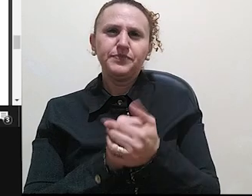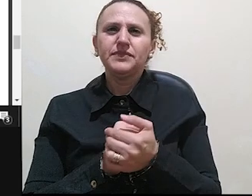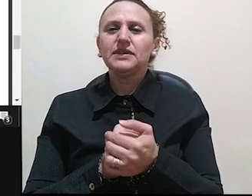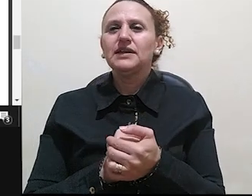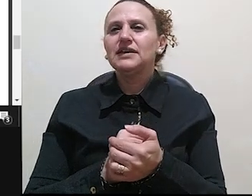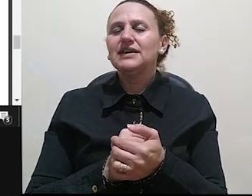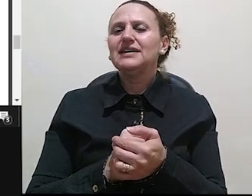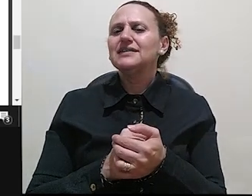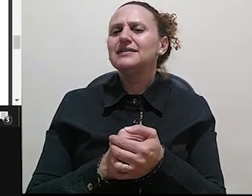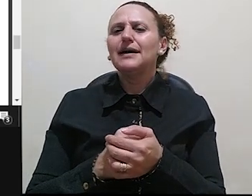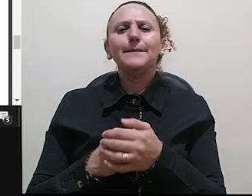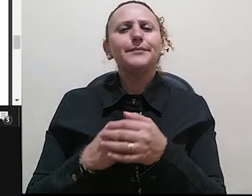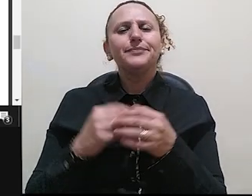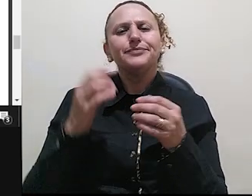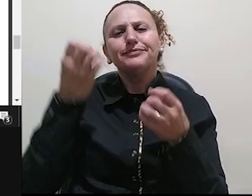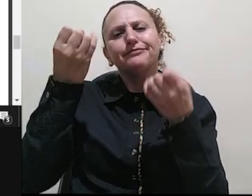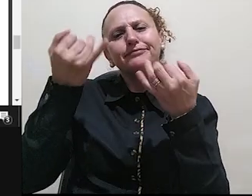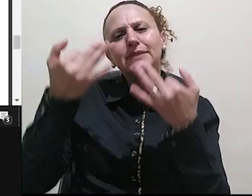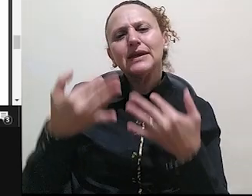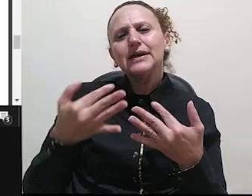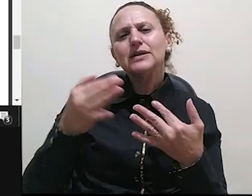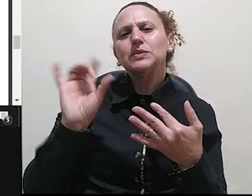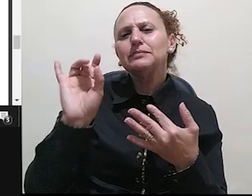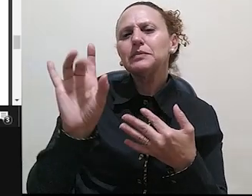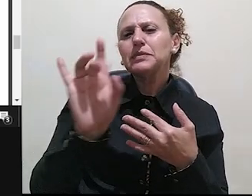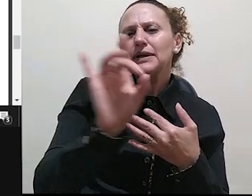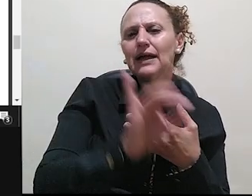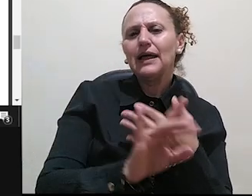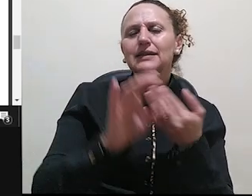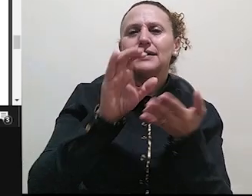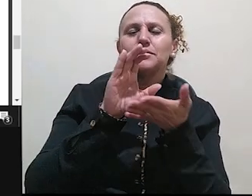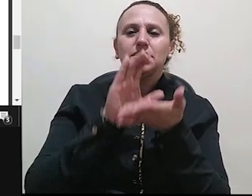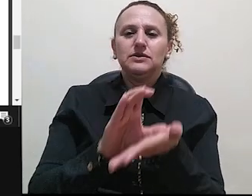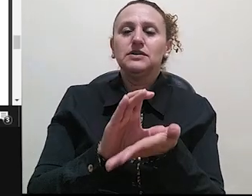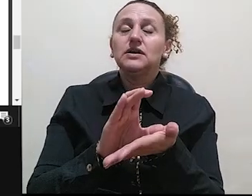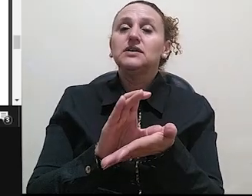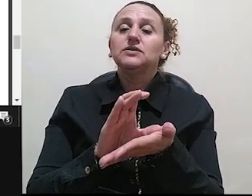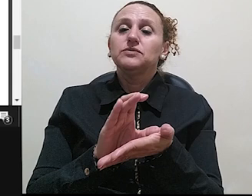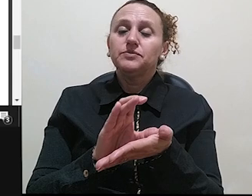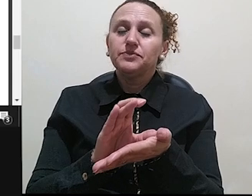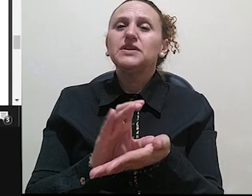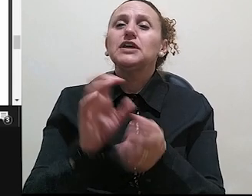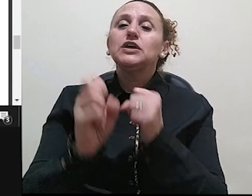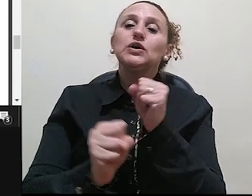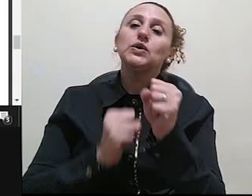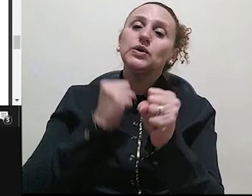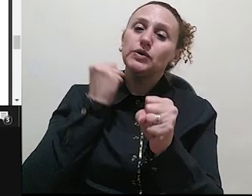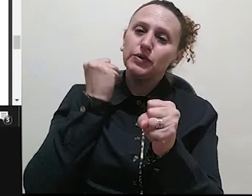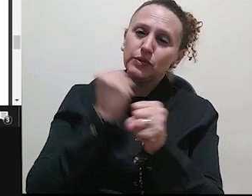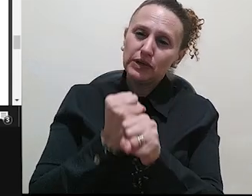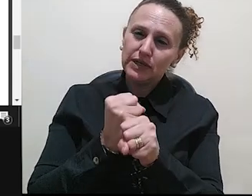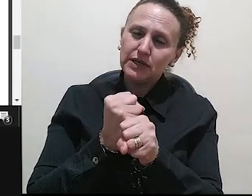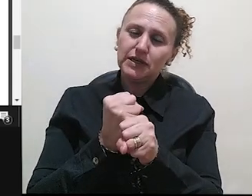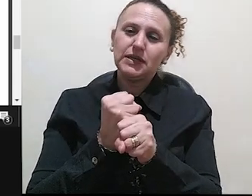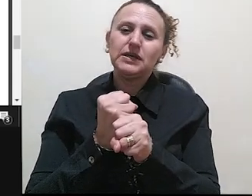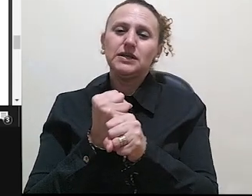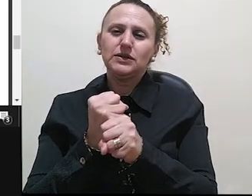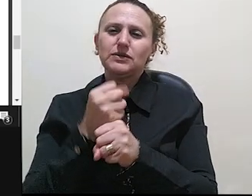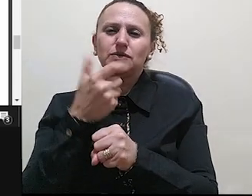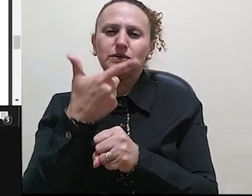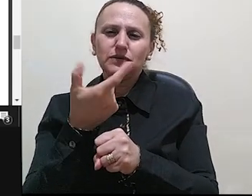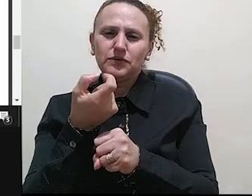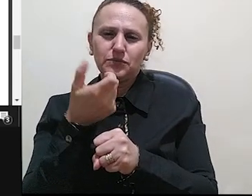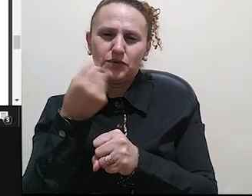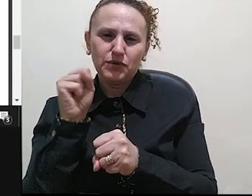capítulo temporalmente, apesar do livro ter sido publicado em 2004. Todos os textos são do século